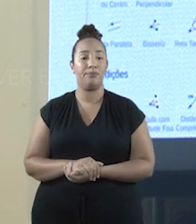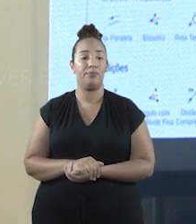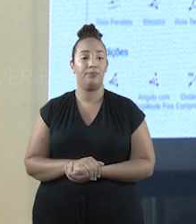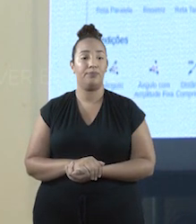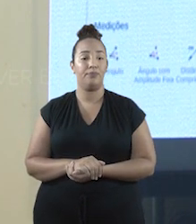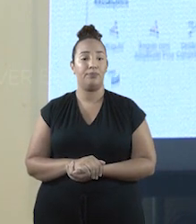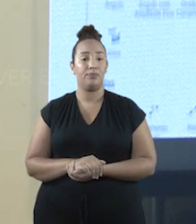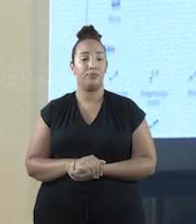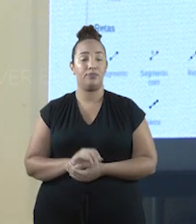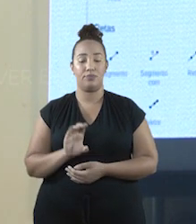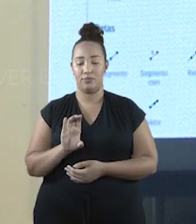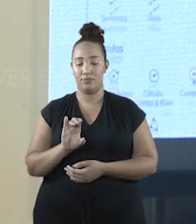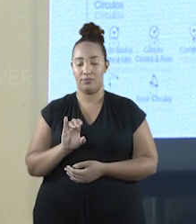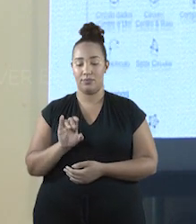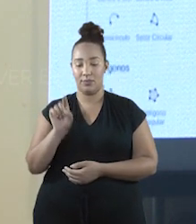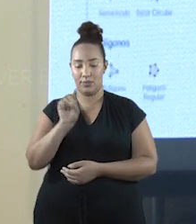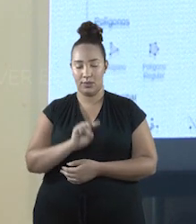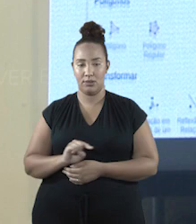círculo,